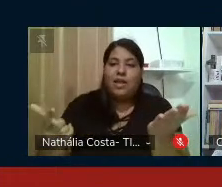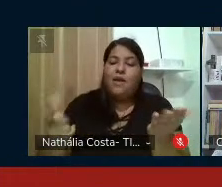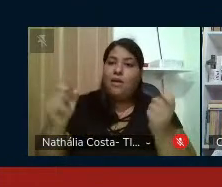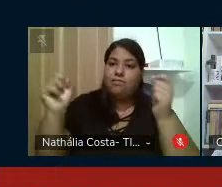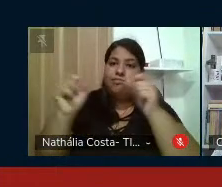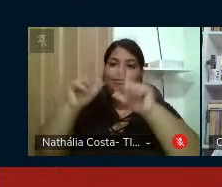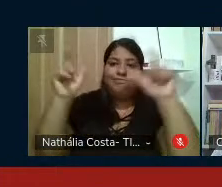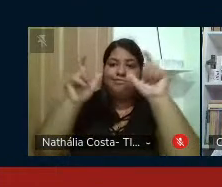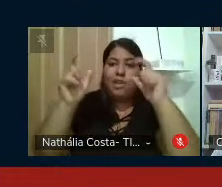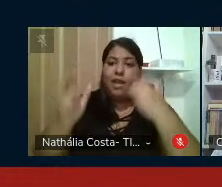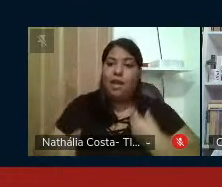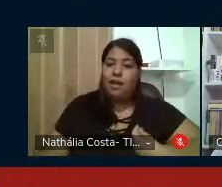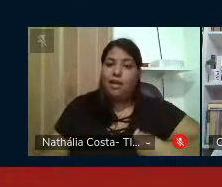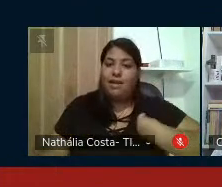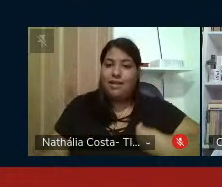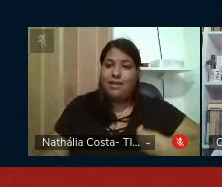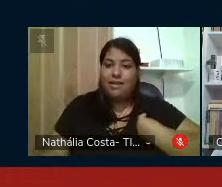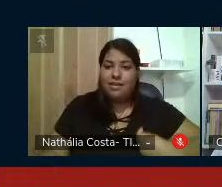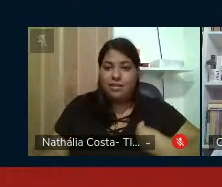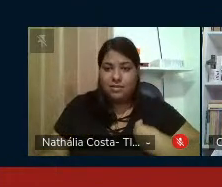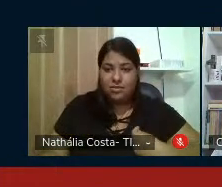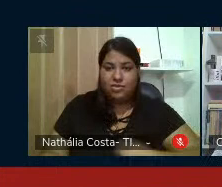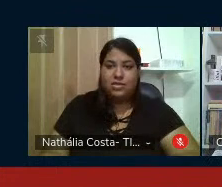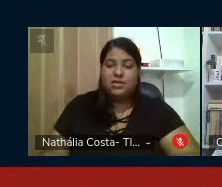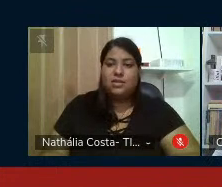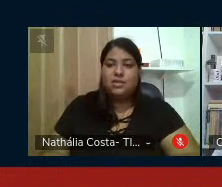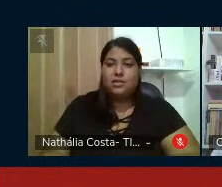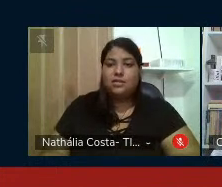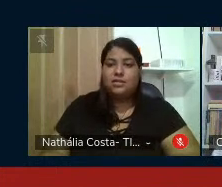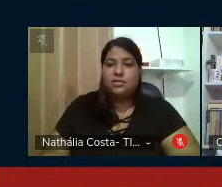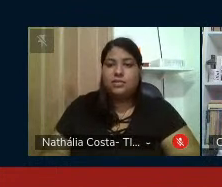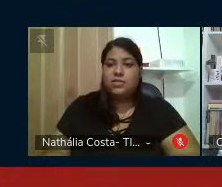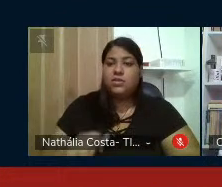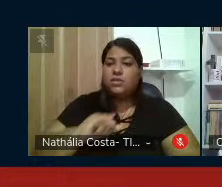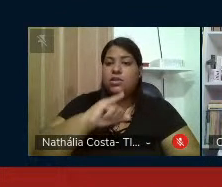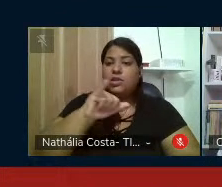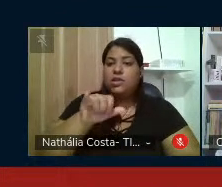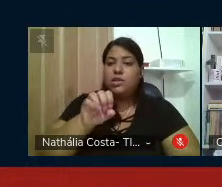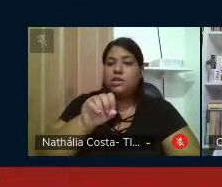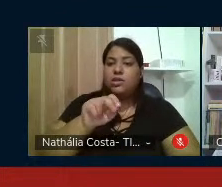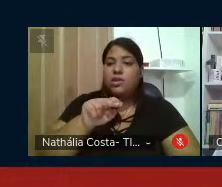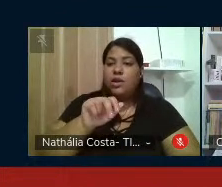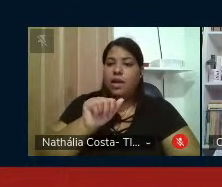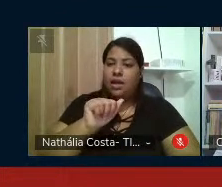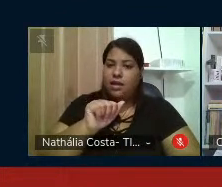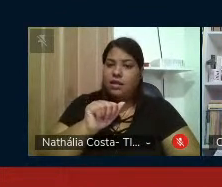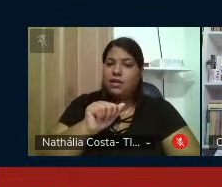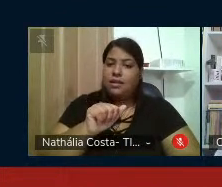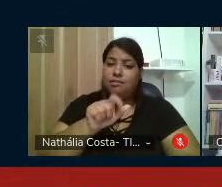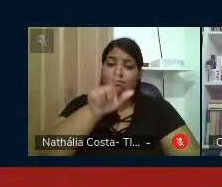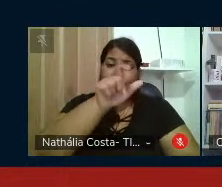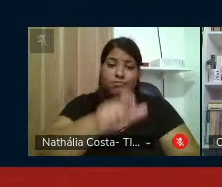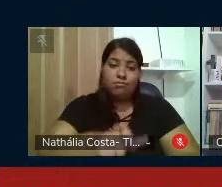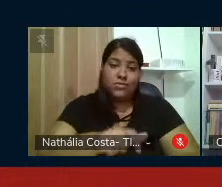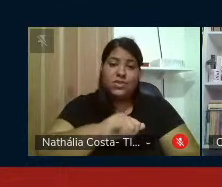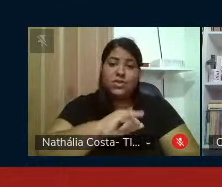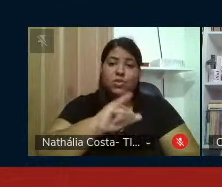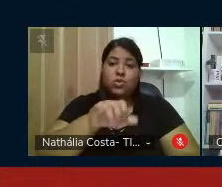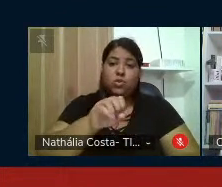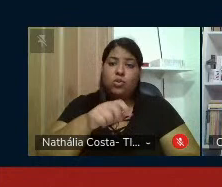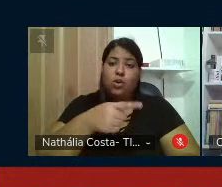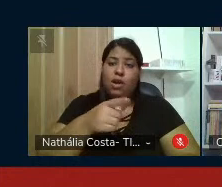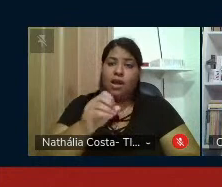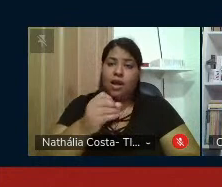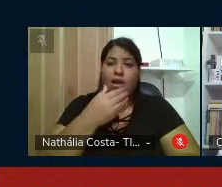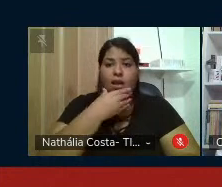contra a existência num milho de barracão, Joana de tal, por causa de um tal João, depois de medicada, retirou-se para o